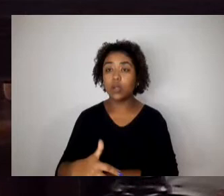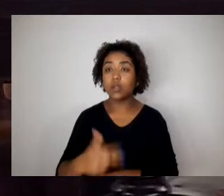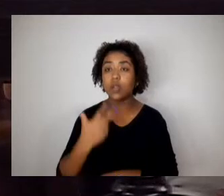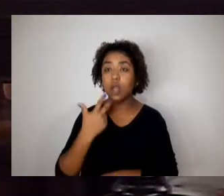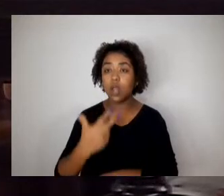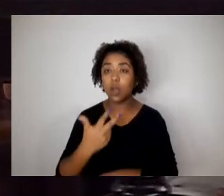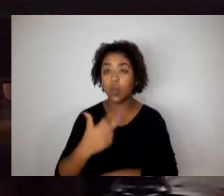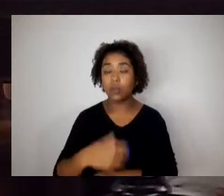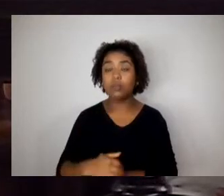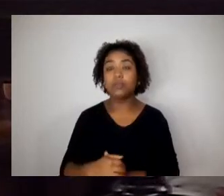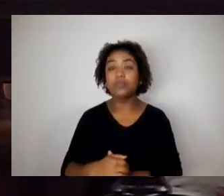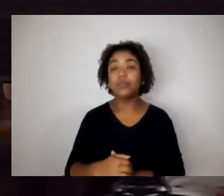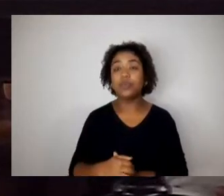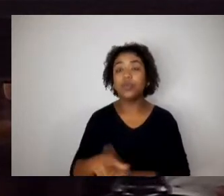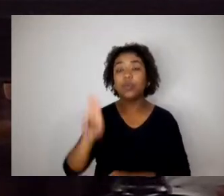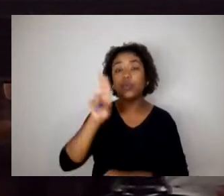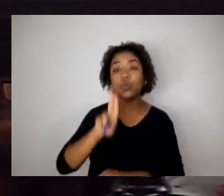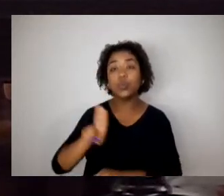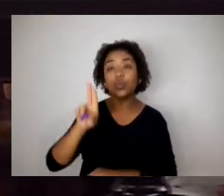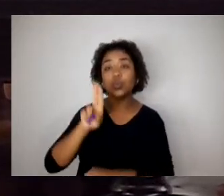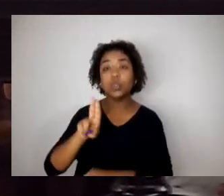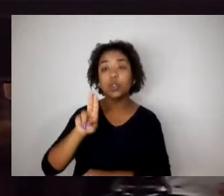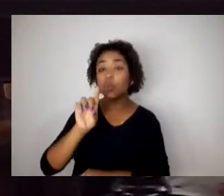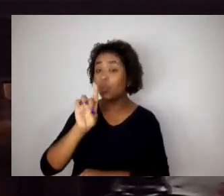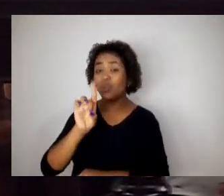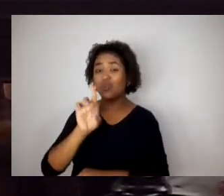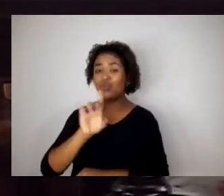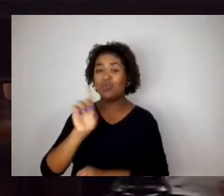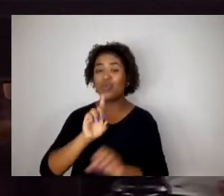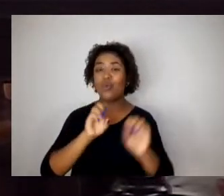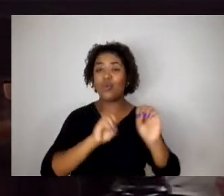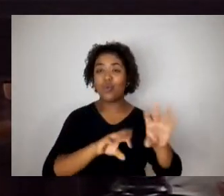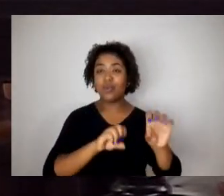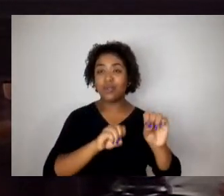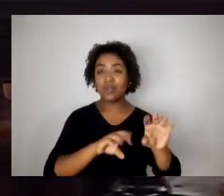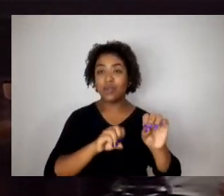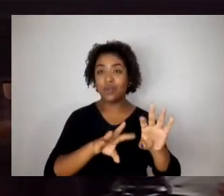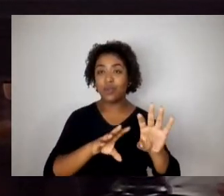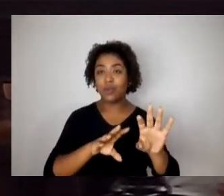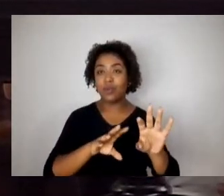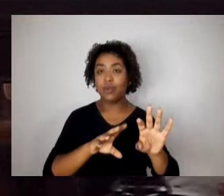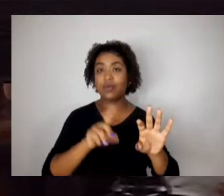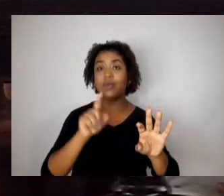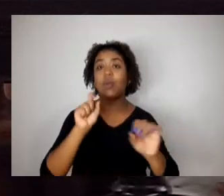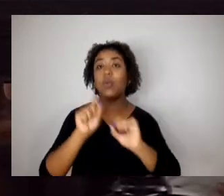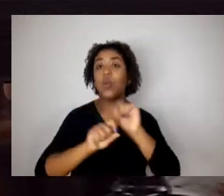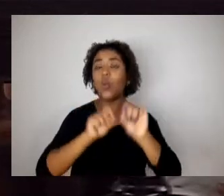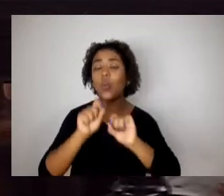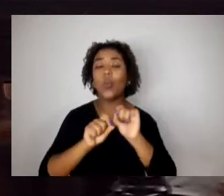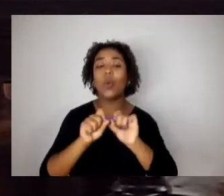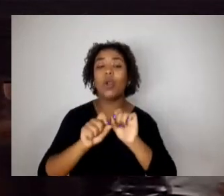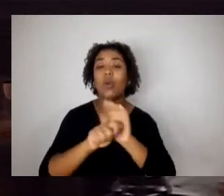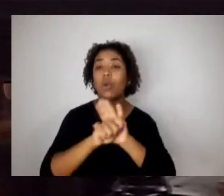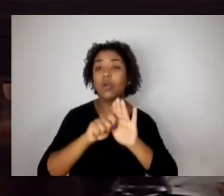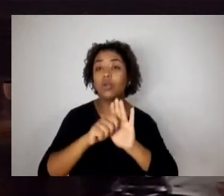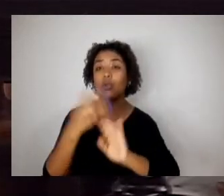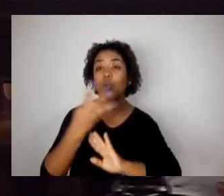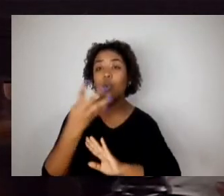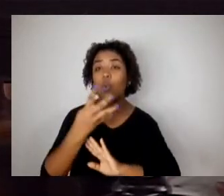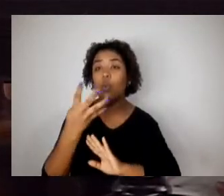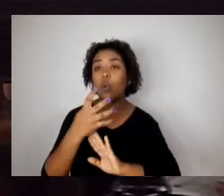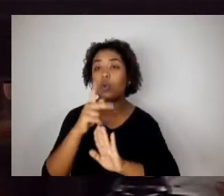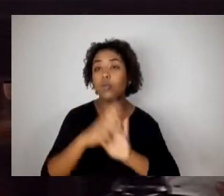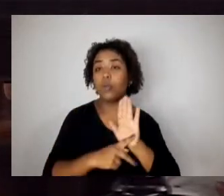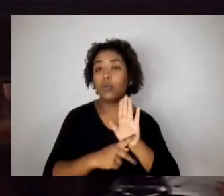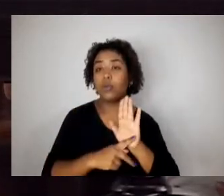utilização e não só o ensino, não é uma narrativa, é o artigo quarto do projeto. Não está falando especificamente sobre